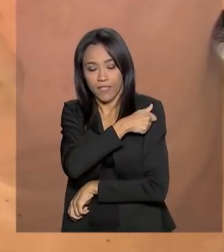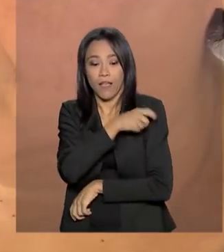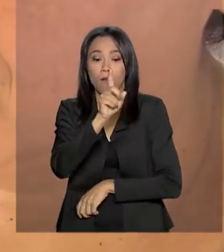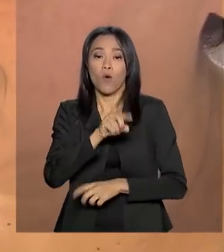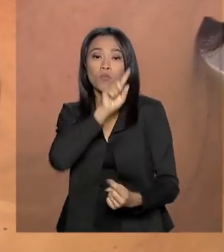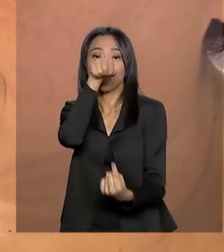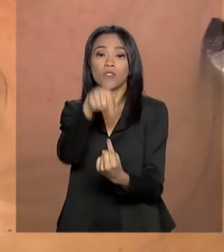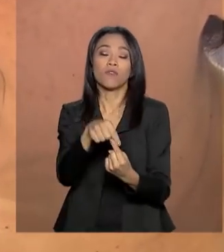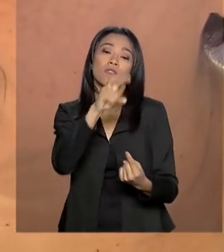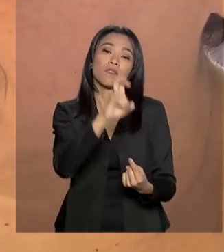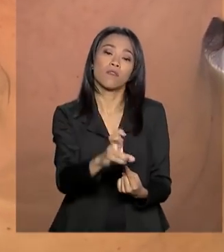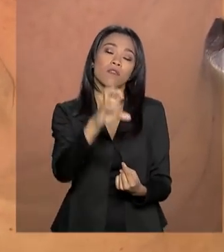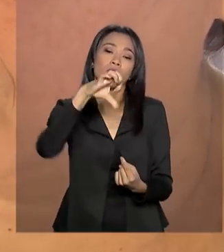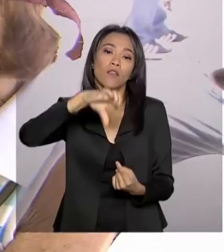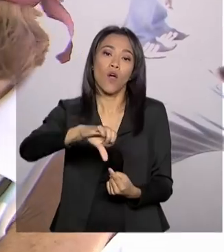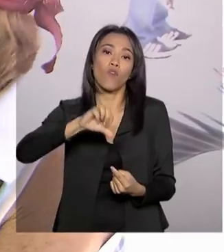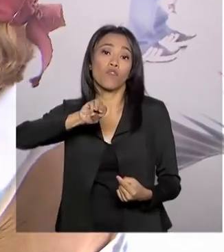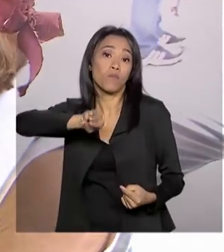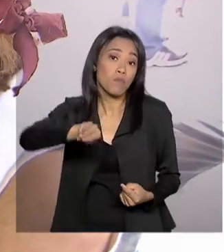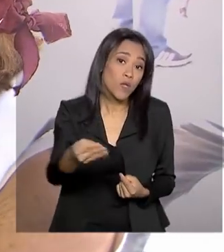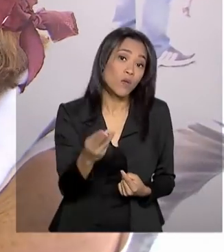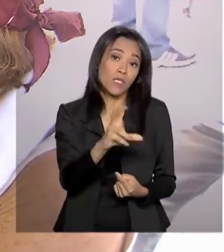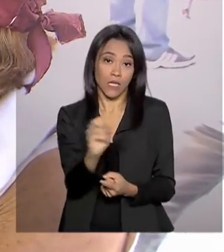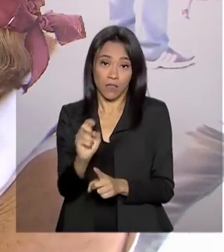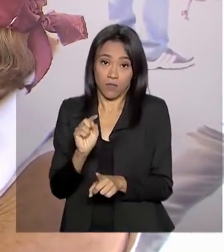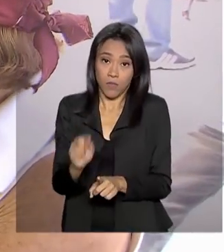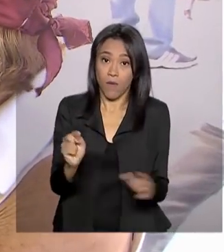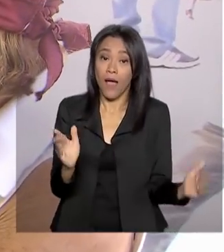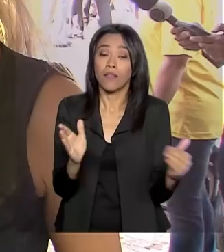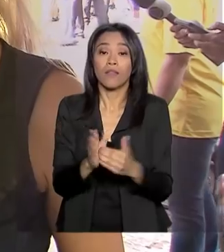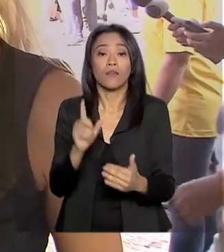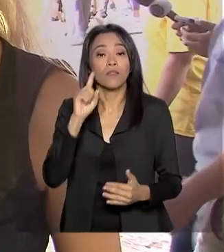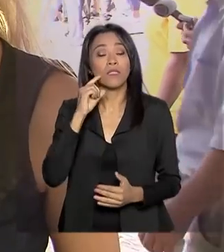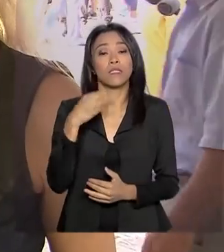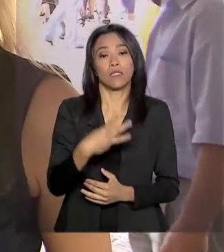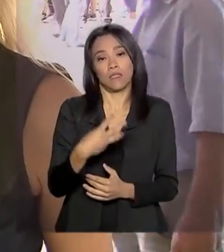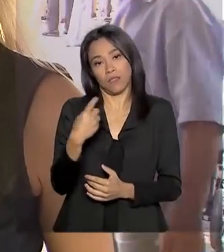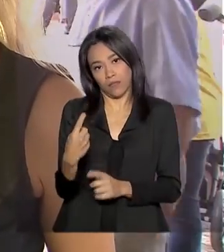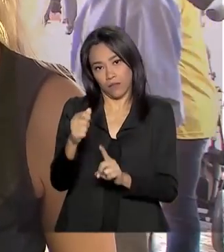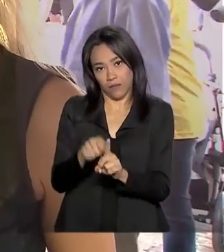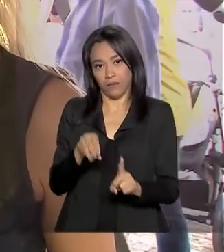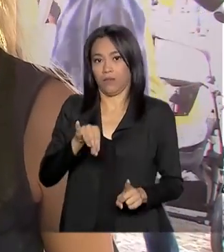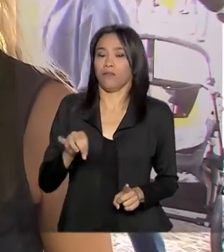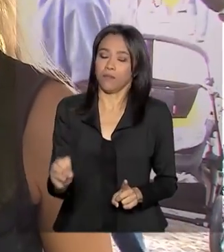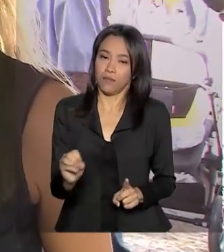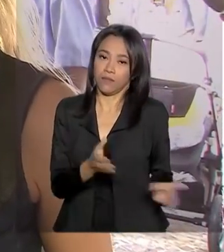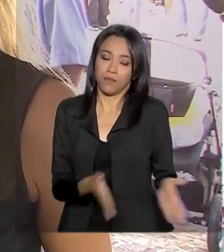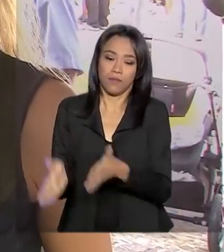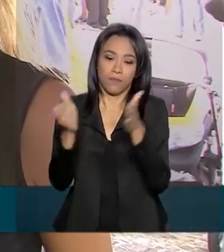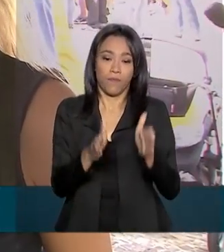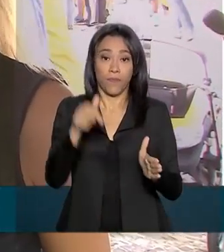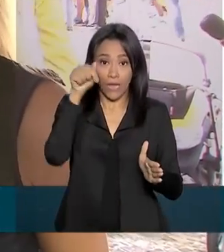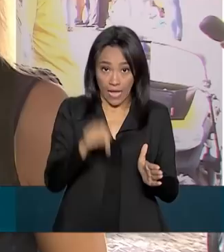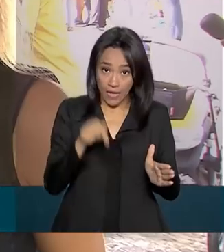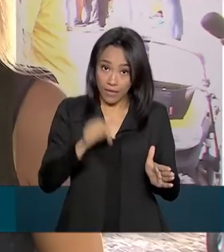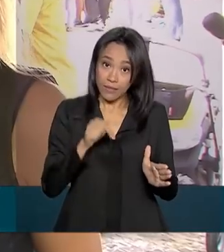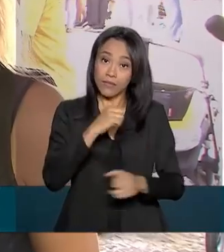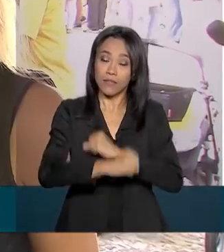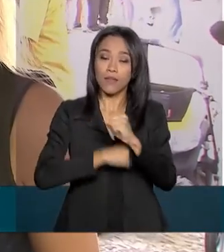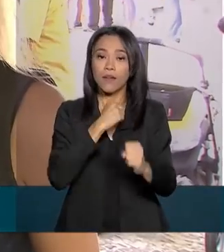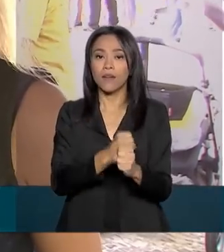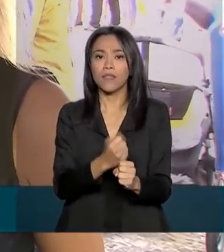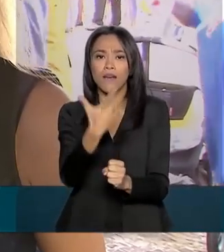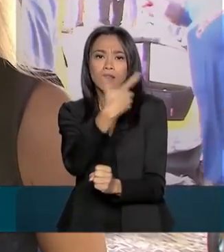milhões e meio de pessoas até o dia 31 de maio. Este ano, a vacina produzida foi atualizada em